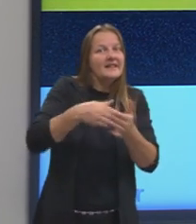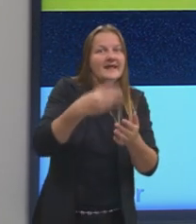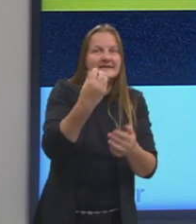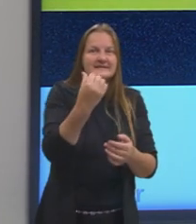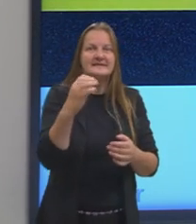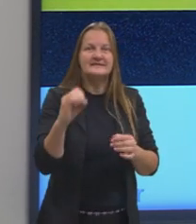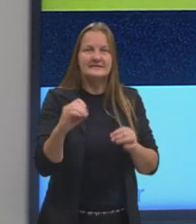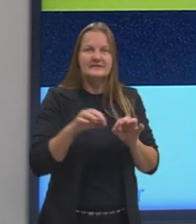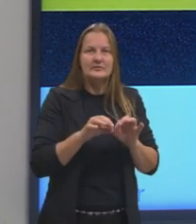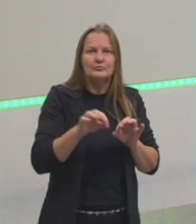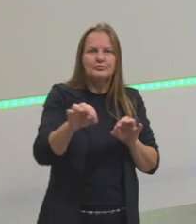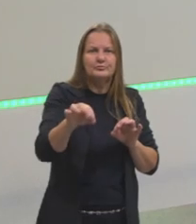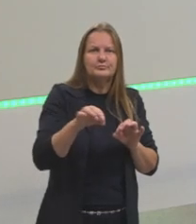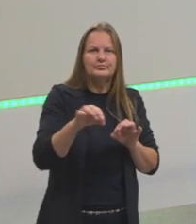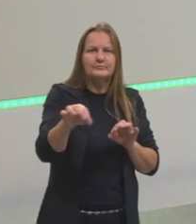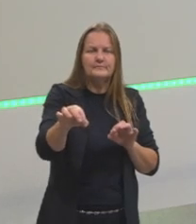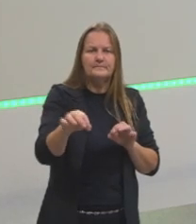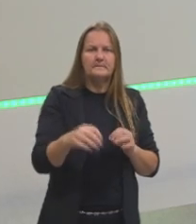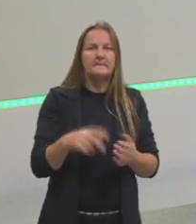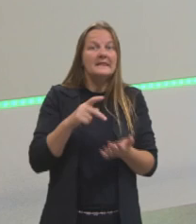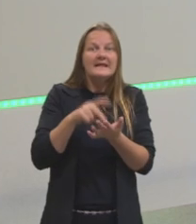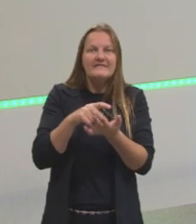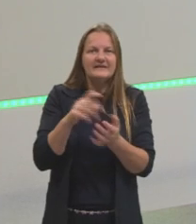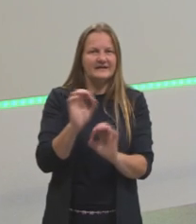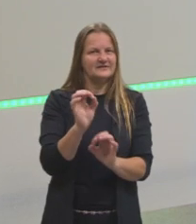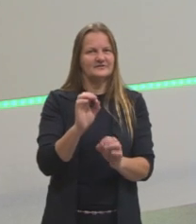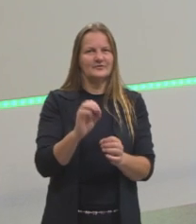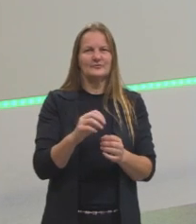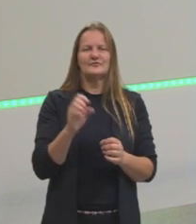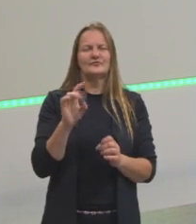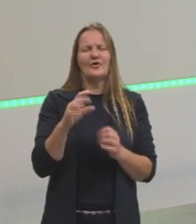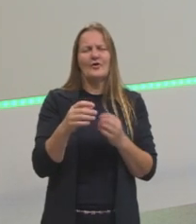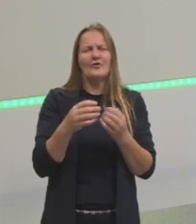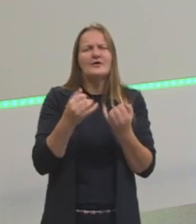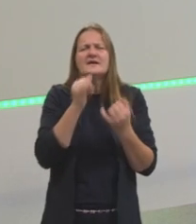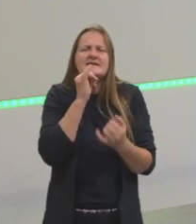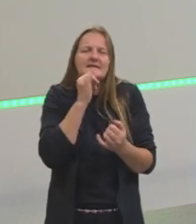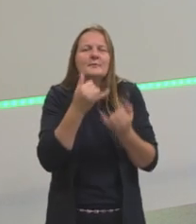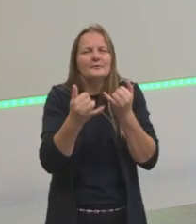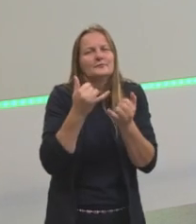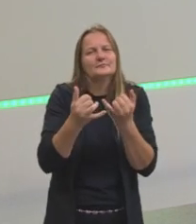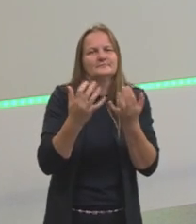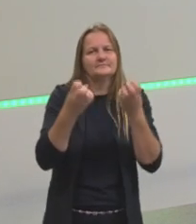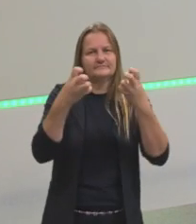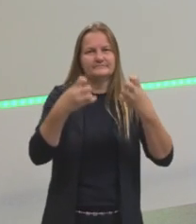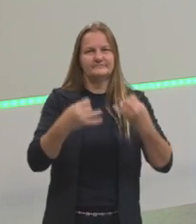não está em uma escala real, certo? É só para a gente exemplificar aqui.